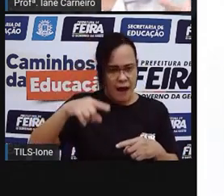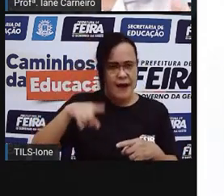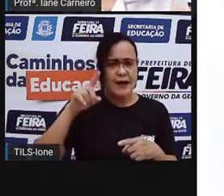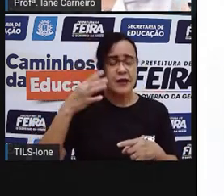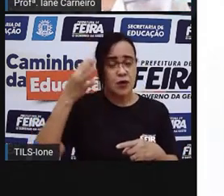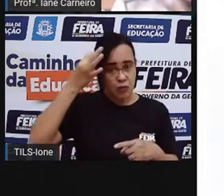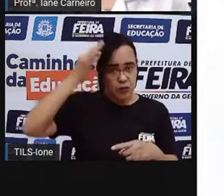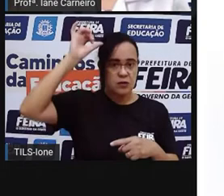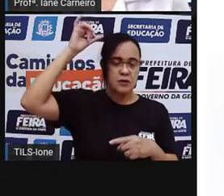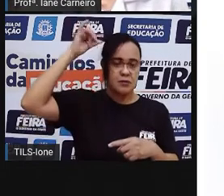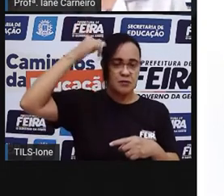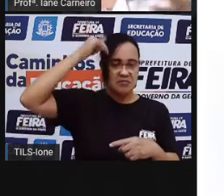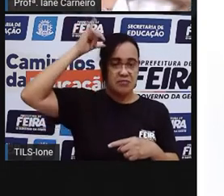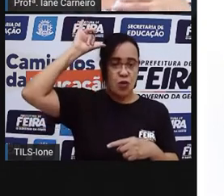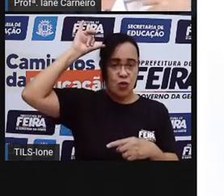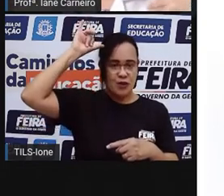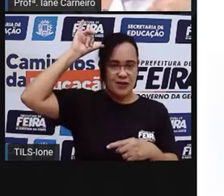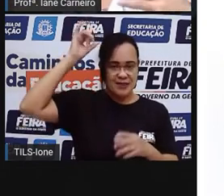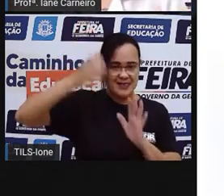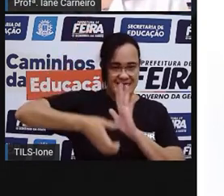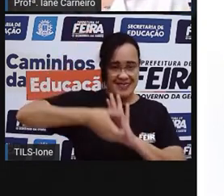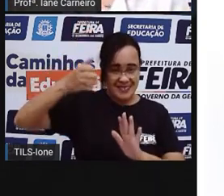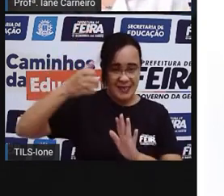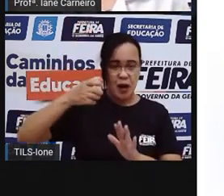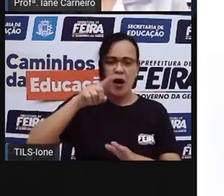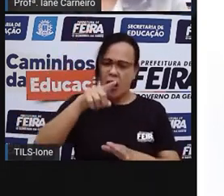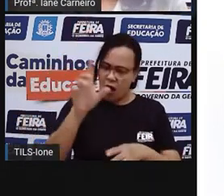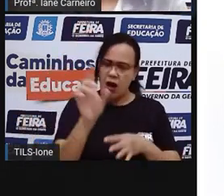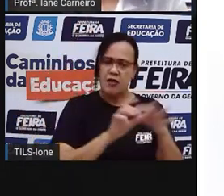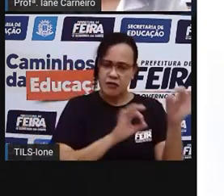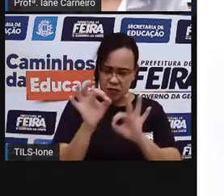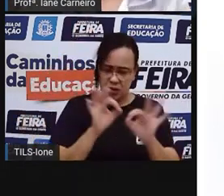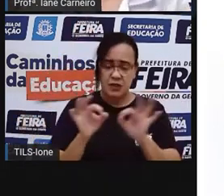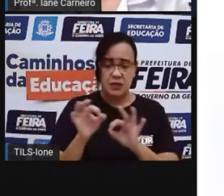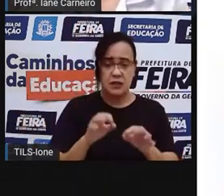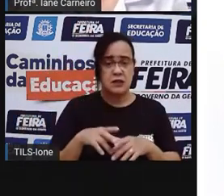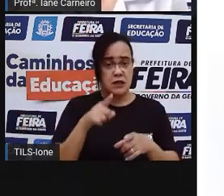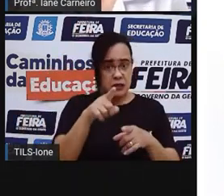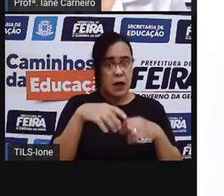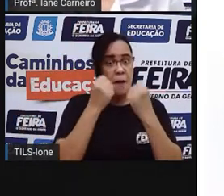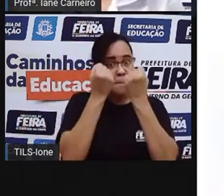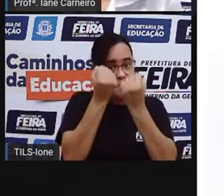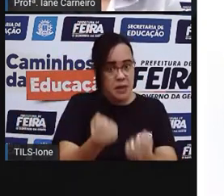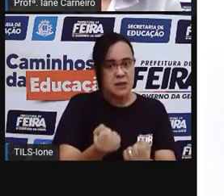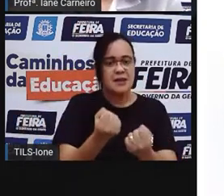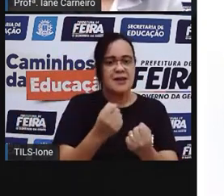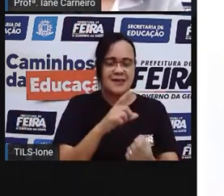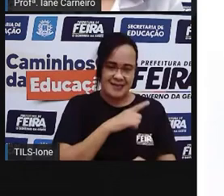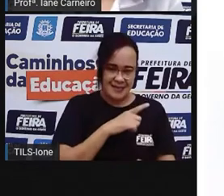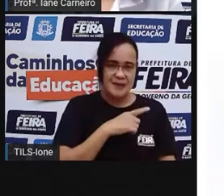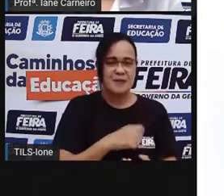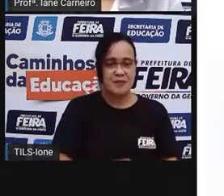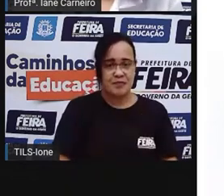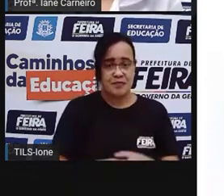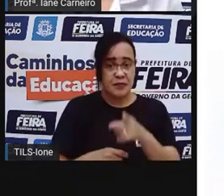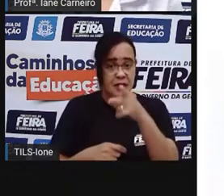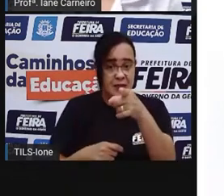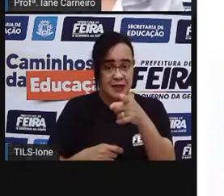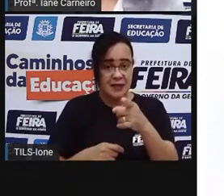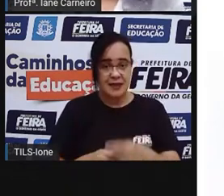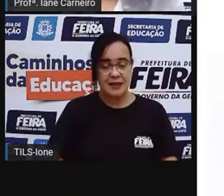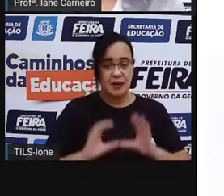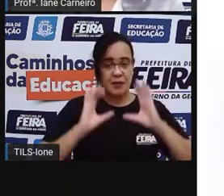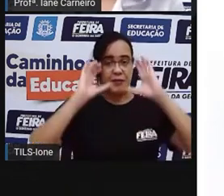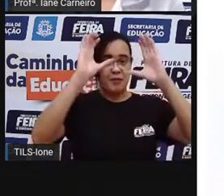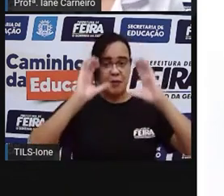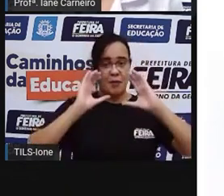bem durinha para aguentar, né? Os chutes que são dados nela. Também tem a bola de basquete. E a bola